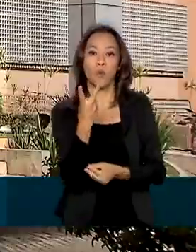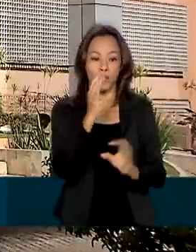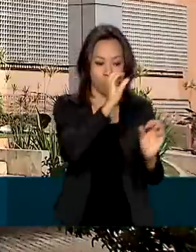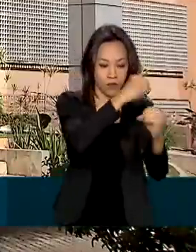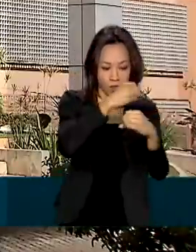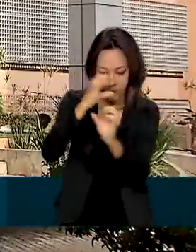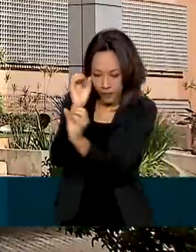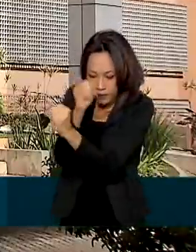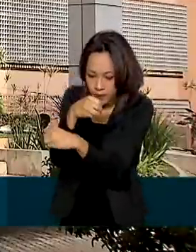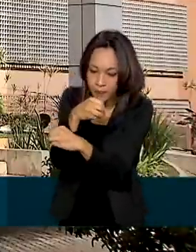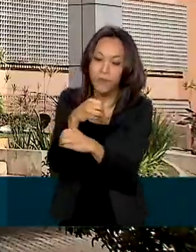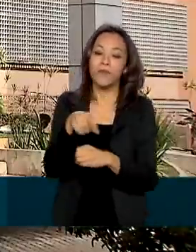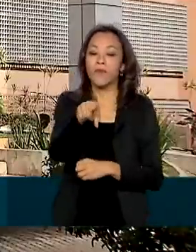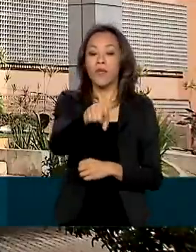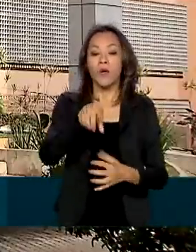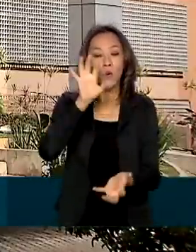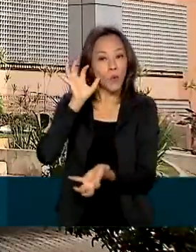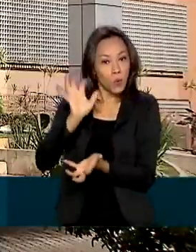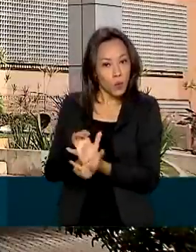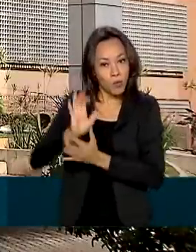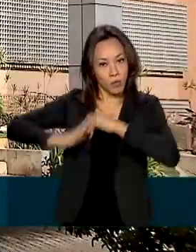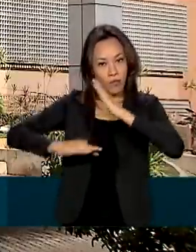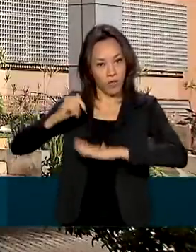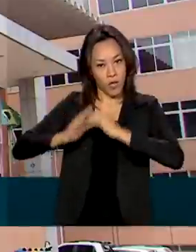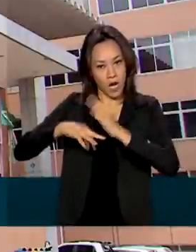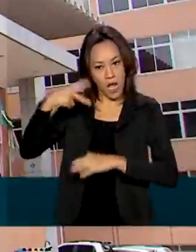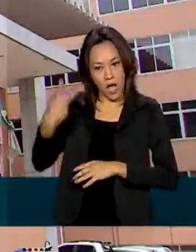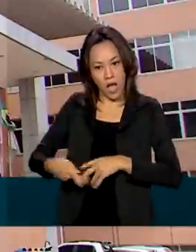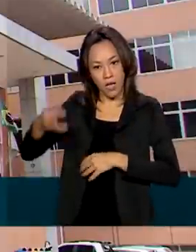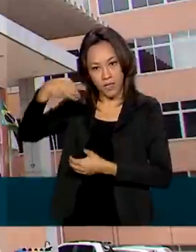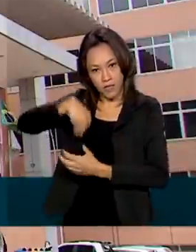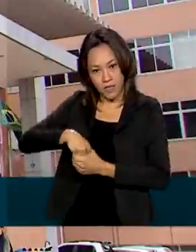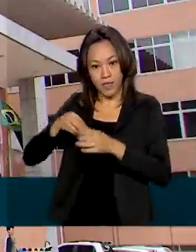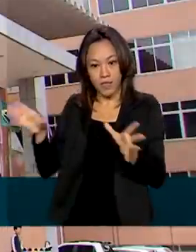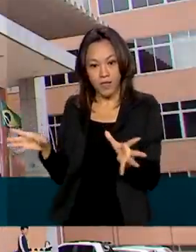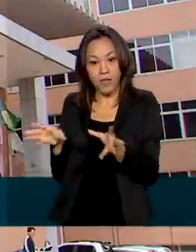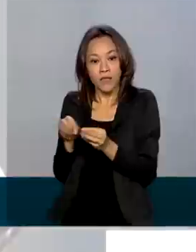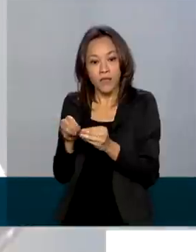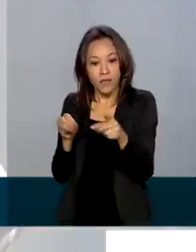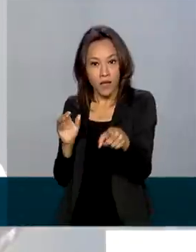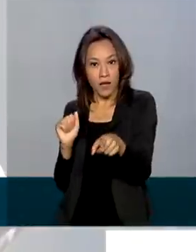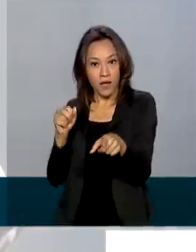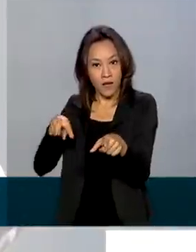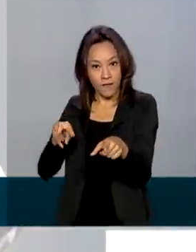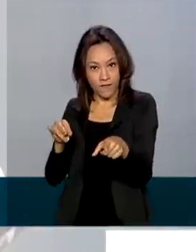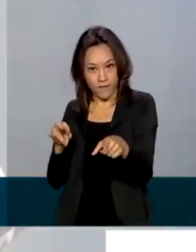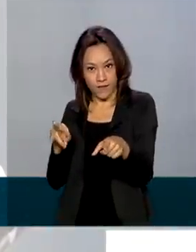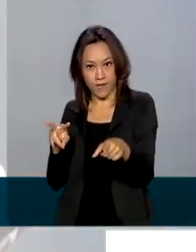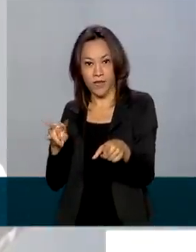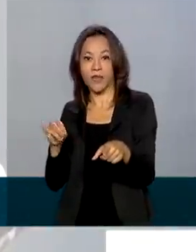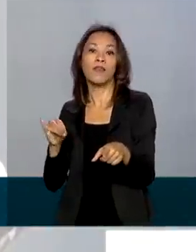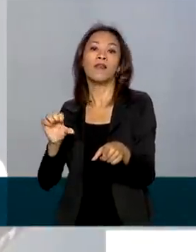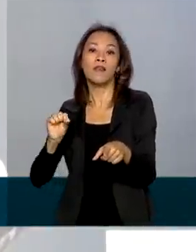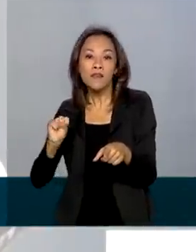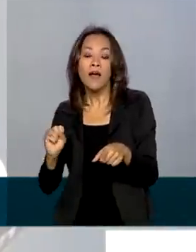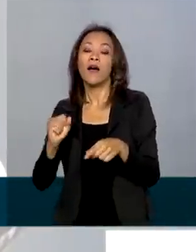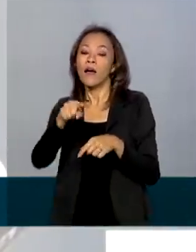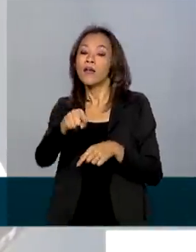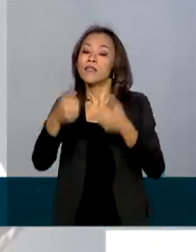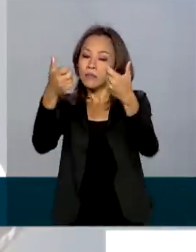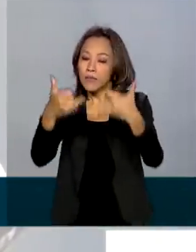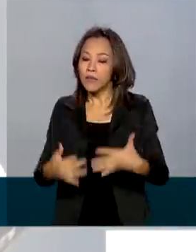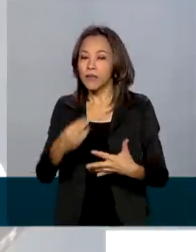a equipe multidisciplinar de especialistas já iniciou a análise dos relatórios. De acordo com o ministro da saúde,